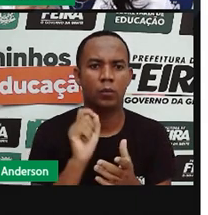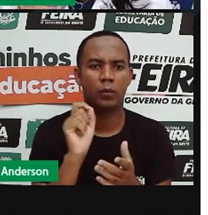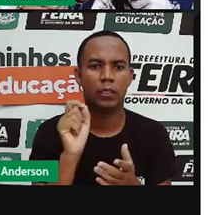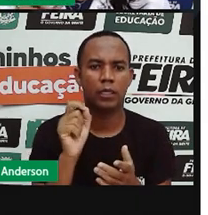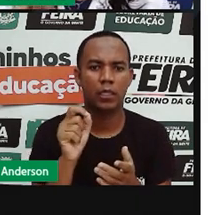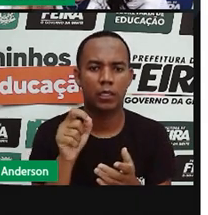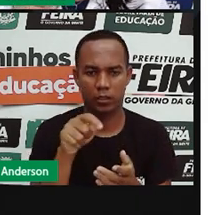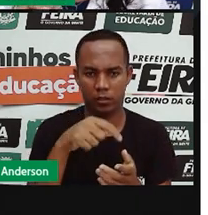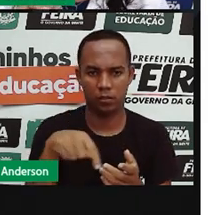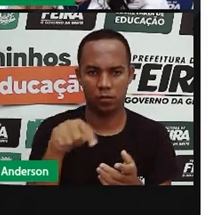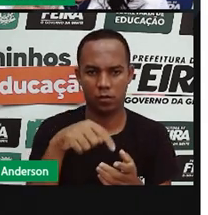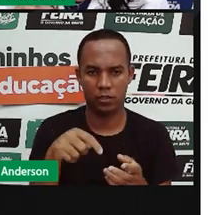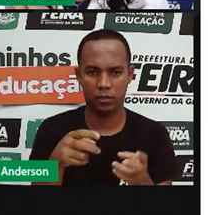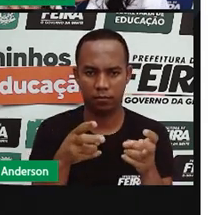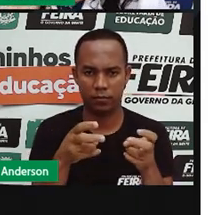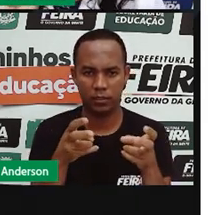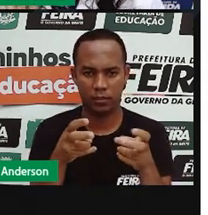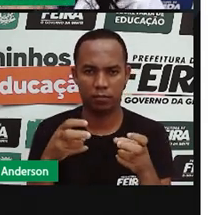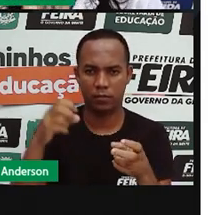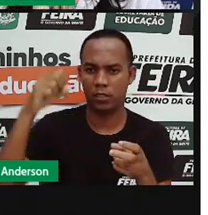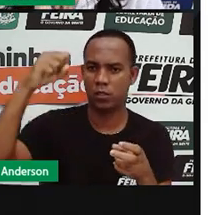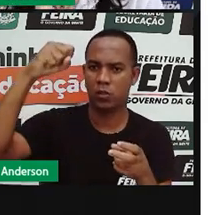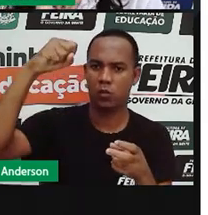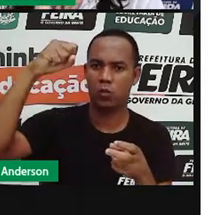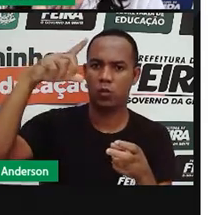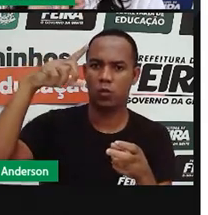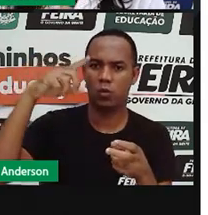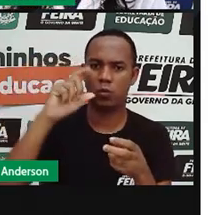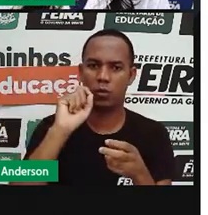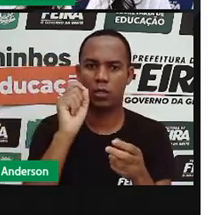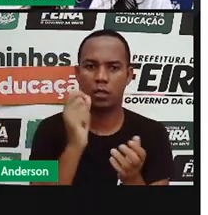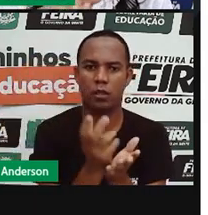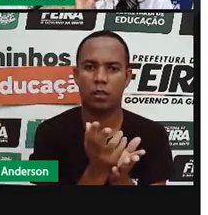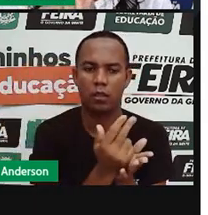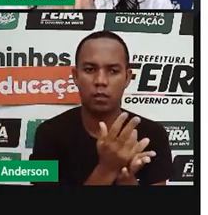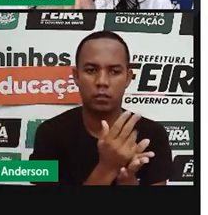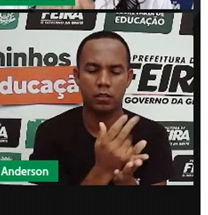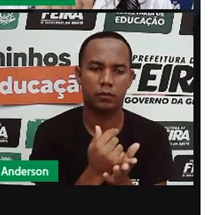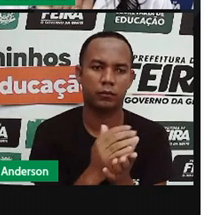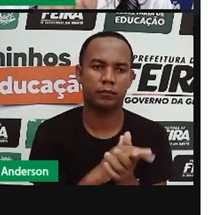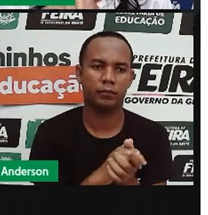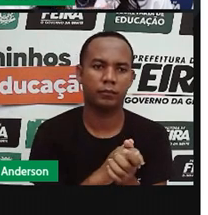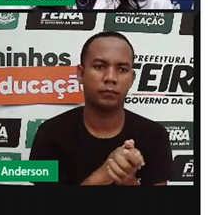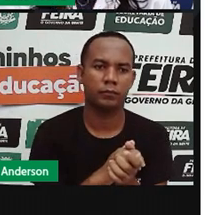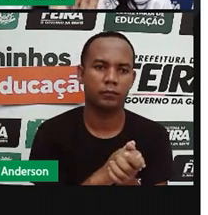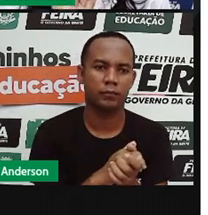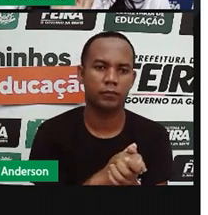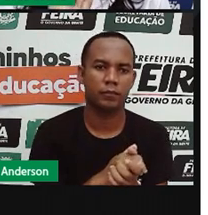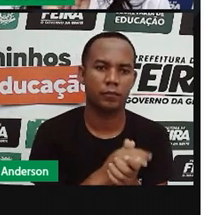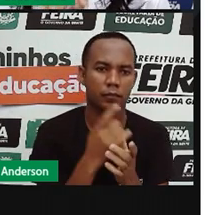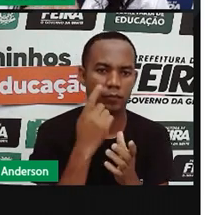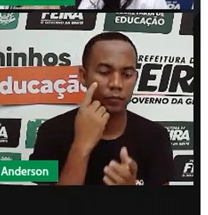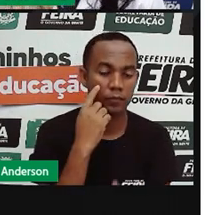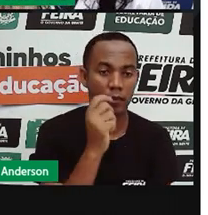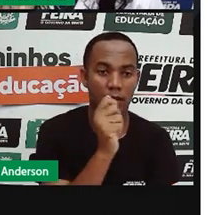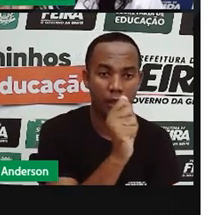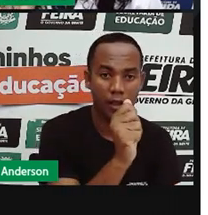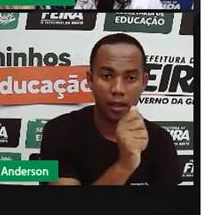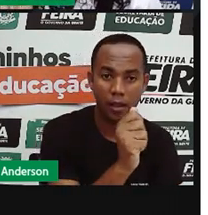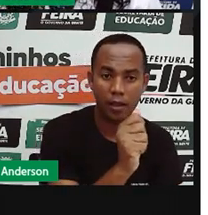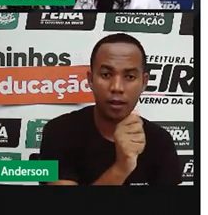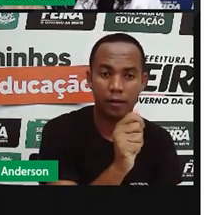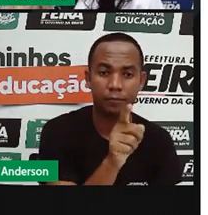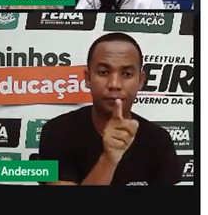vamos observar o sol que está nos desenhos. E nós temos a figurinha A, a figura